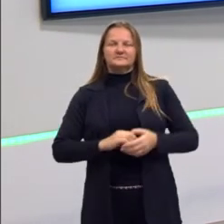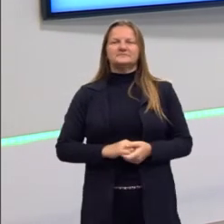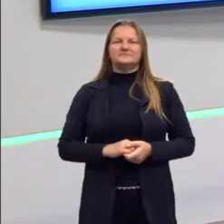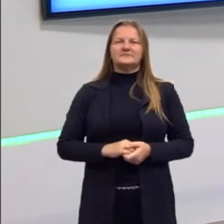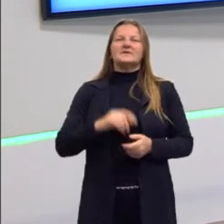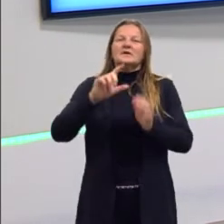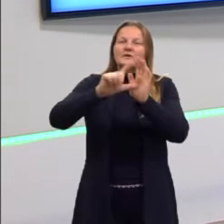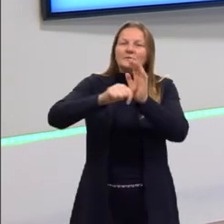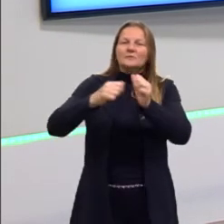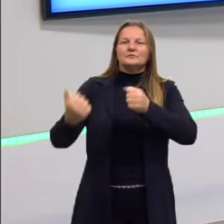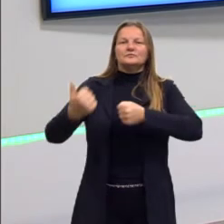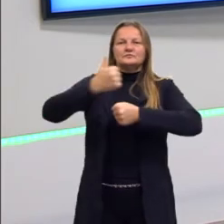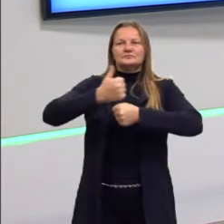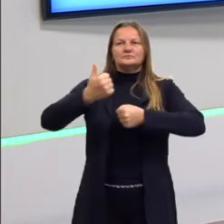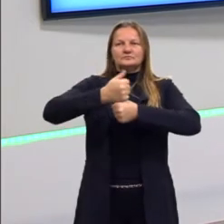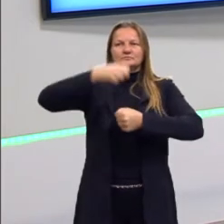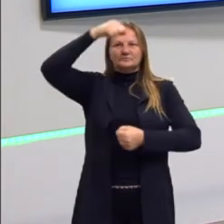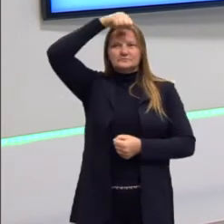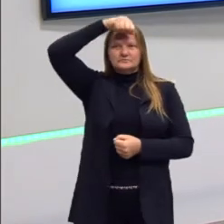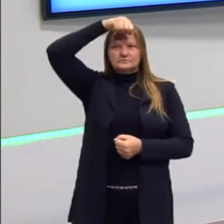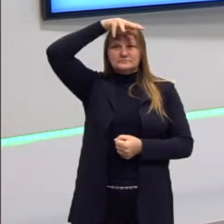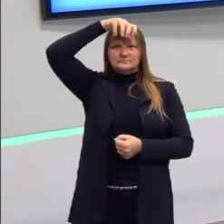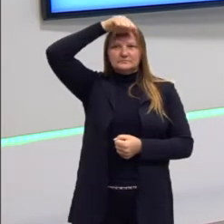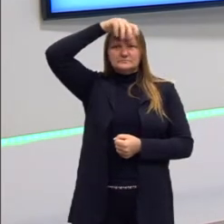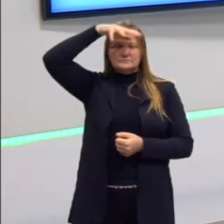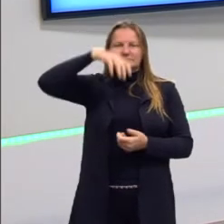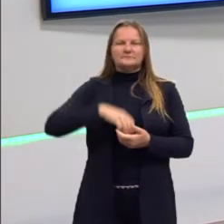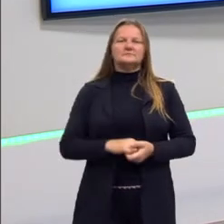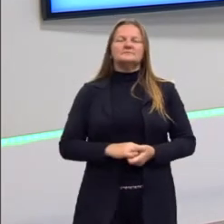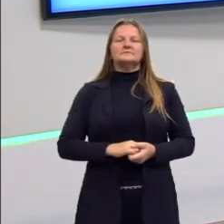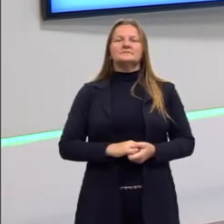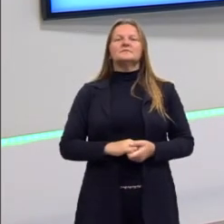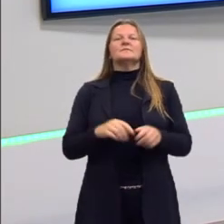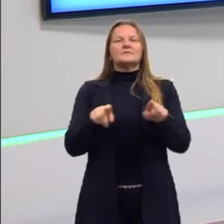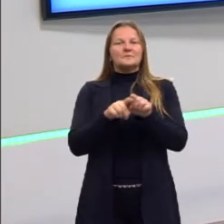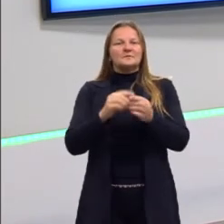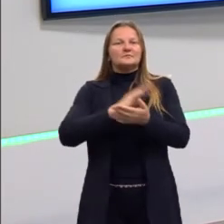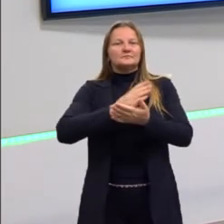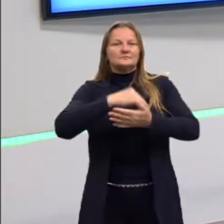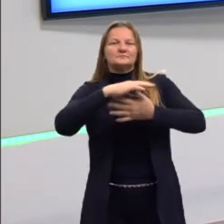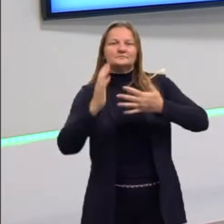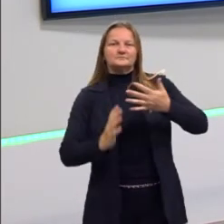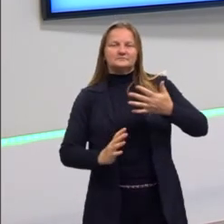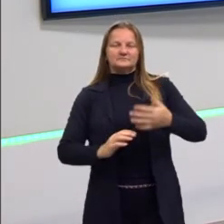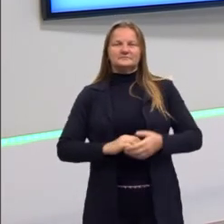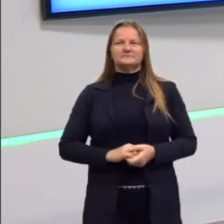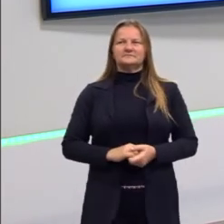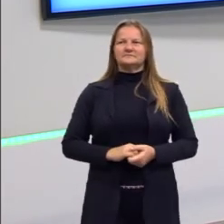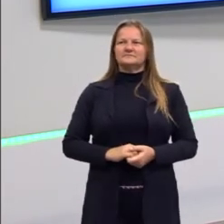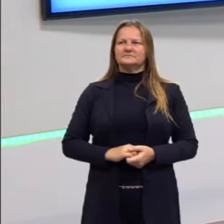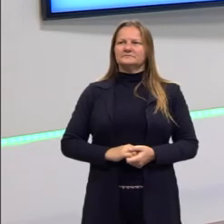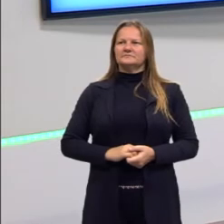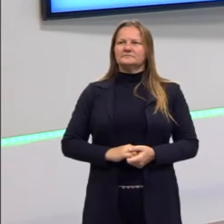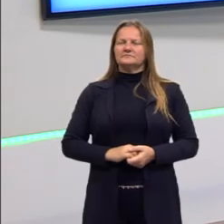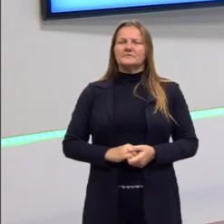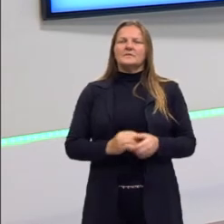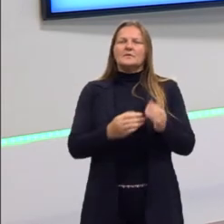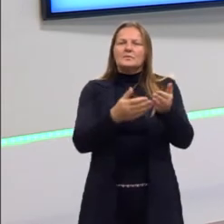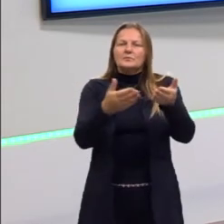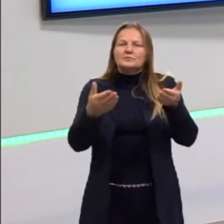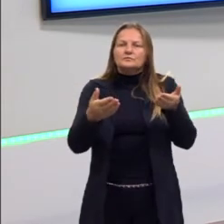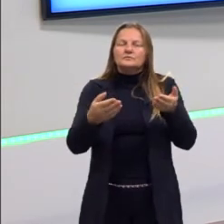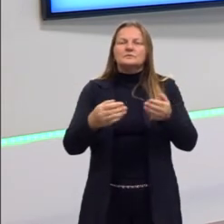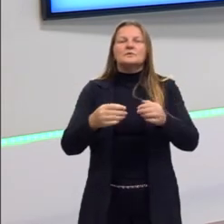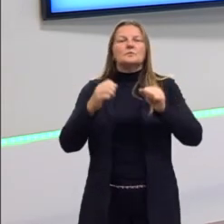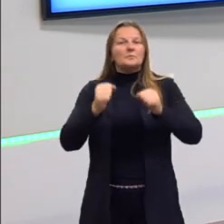e depois ela vai trocar com nossa outra professora, a Suzana, também professora-intérprete de Libras. Pedir para vocês me seguirem